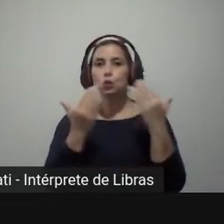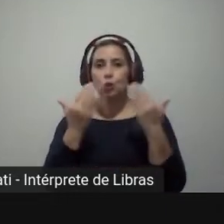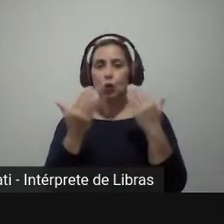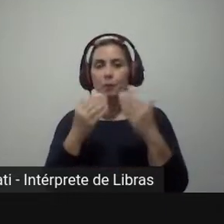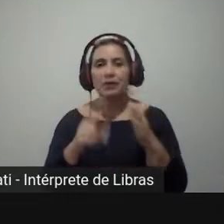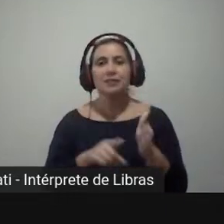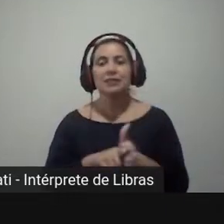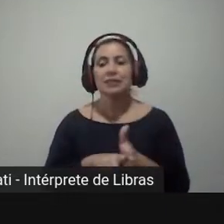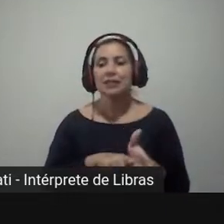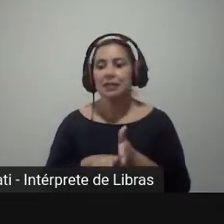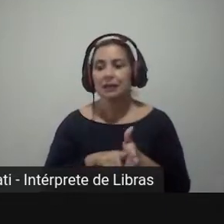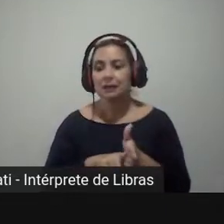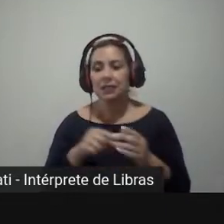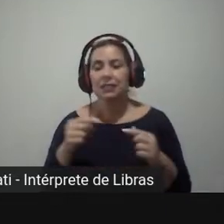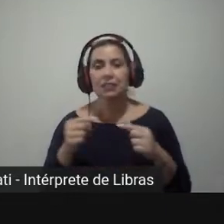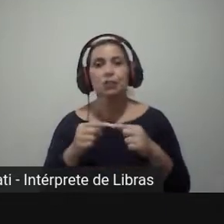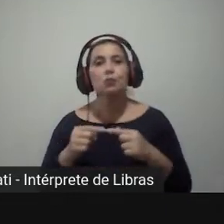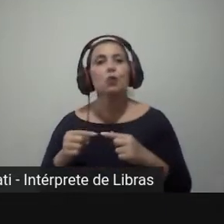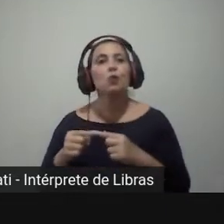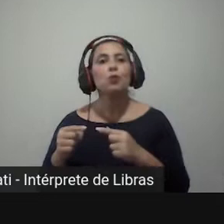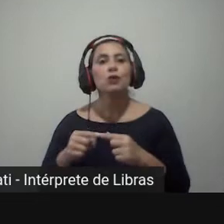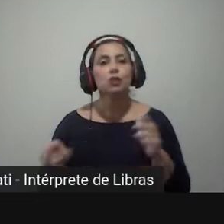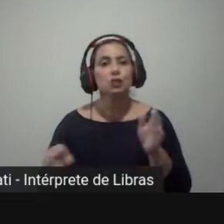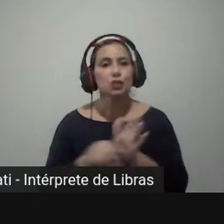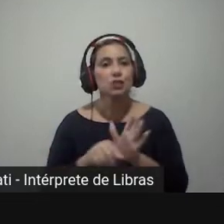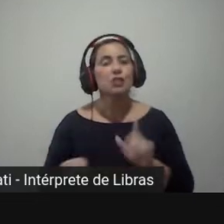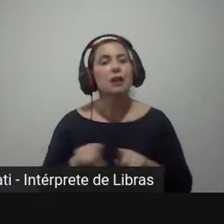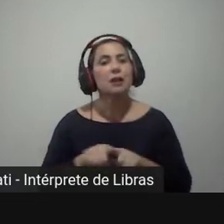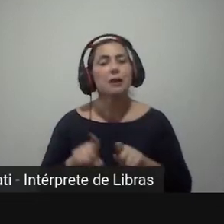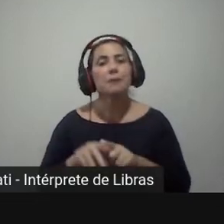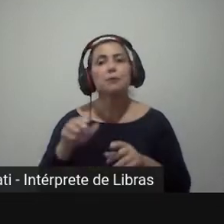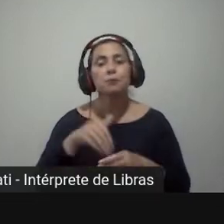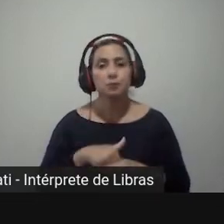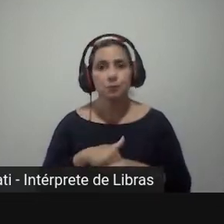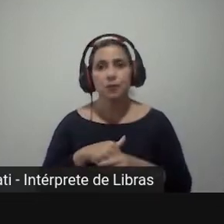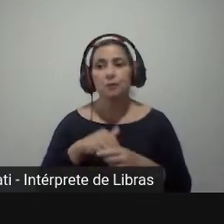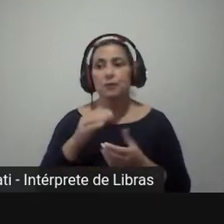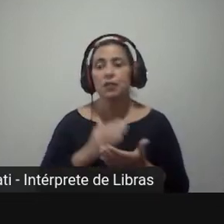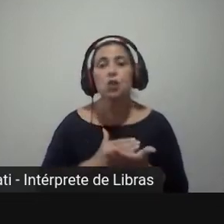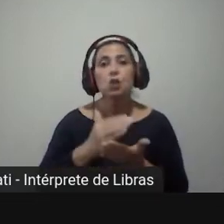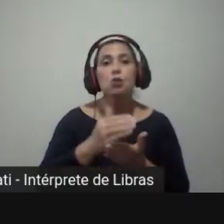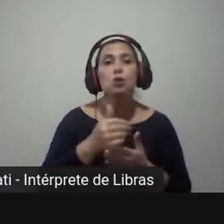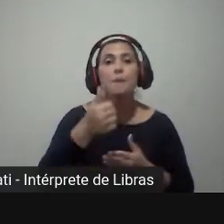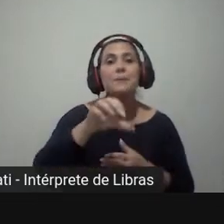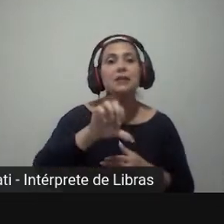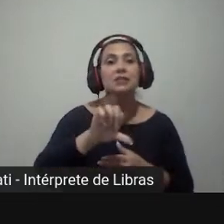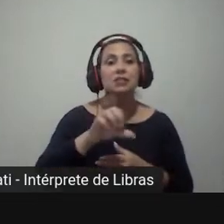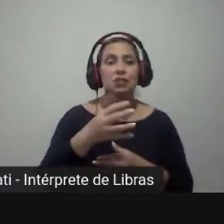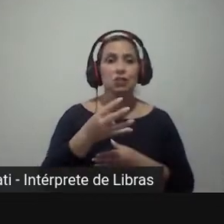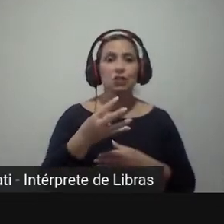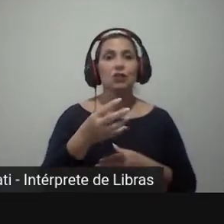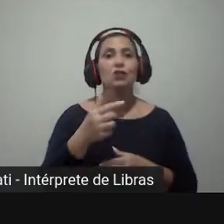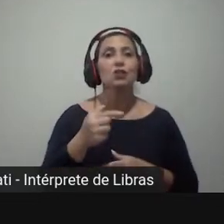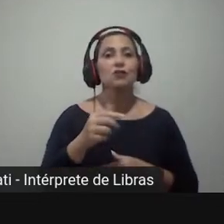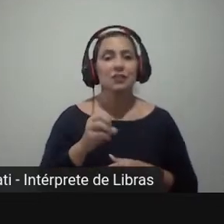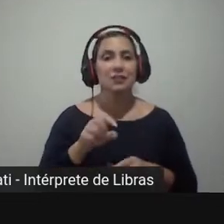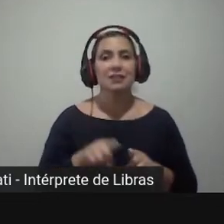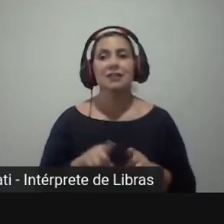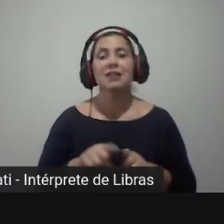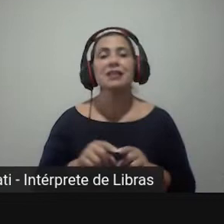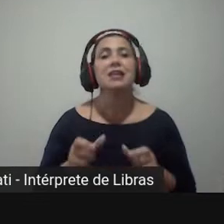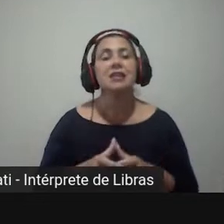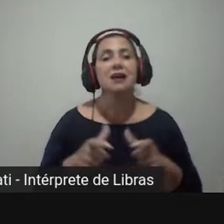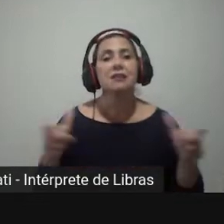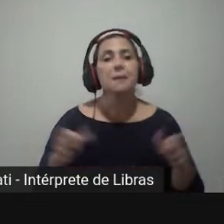descritivas obtidas ou de surveys ou das próprias eleições. Mas, a partir dos anos 70, houve uma expansão nesses estudos, com